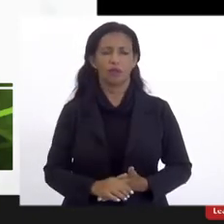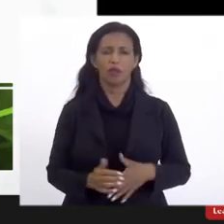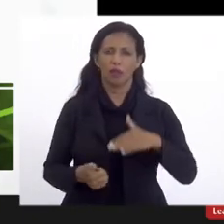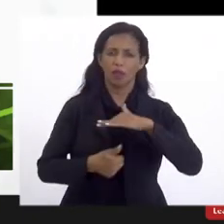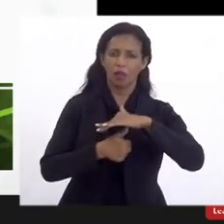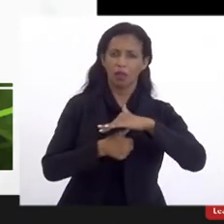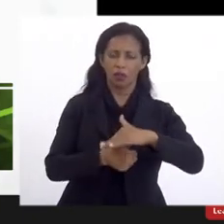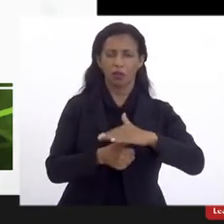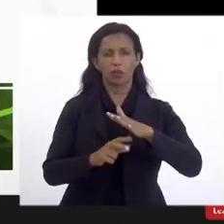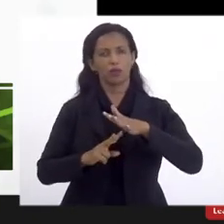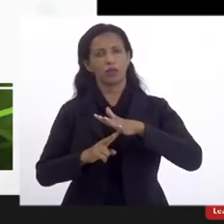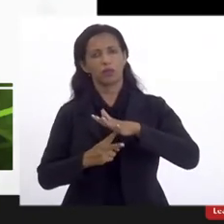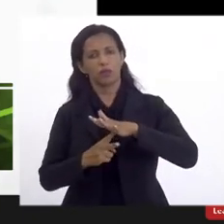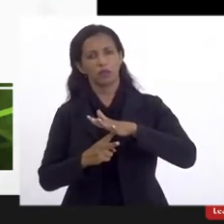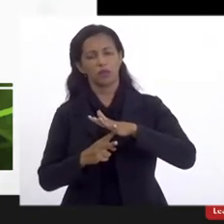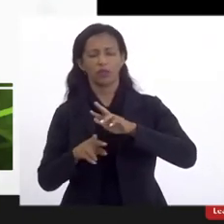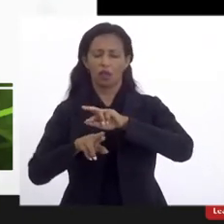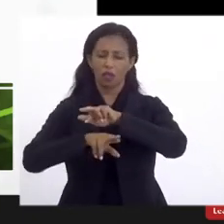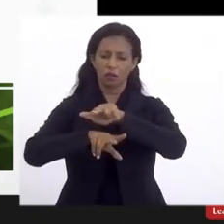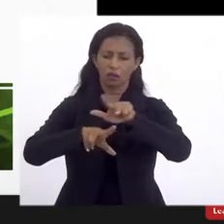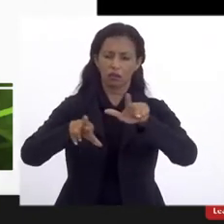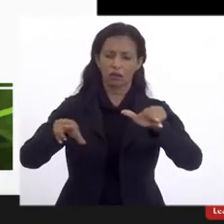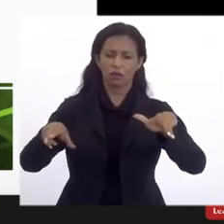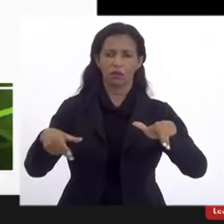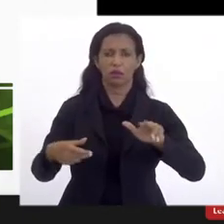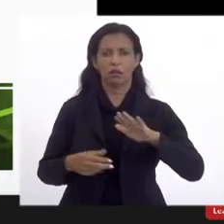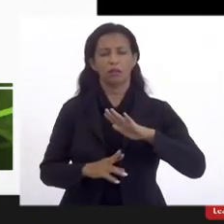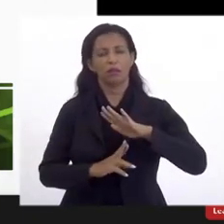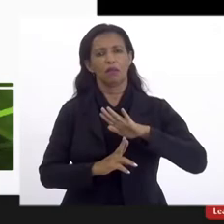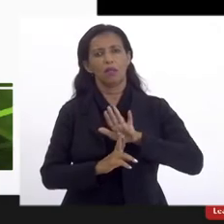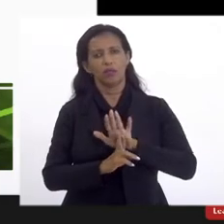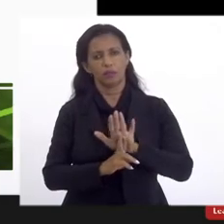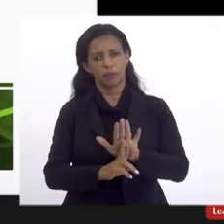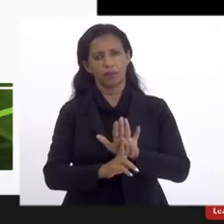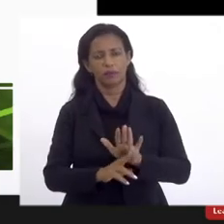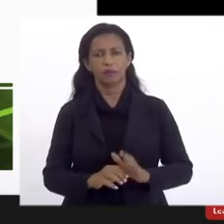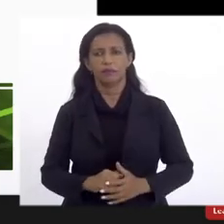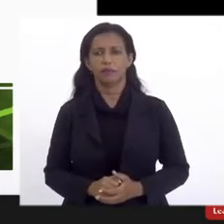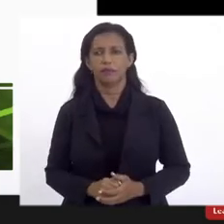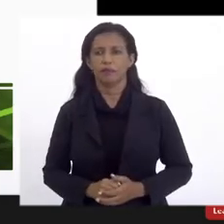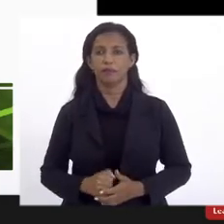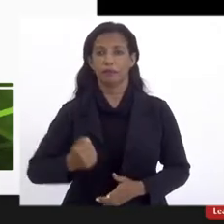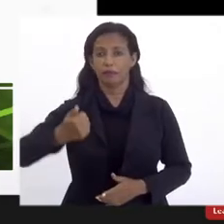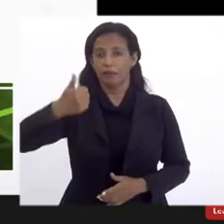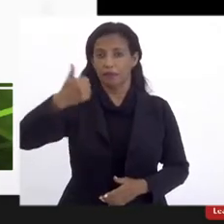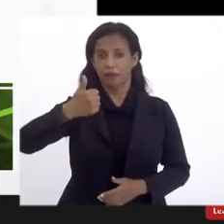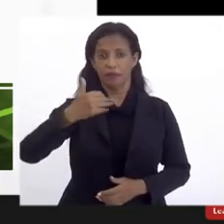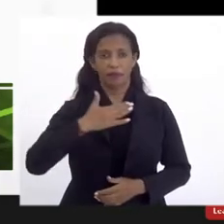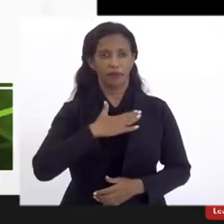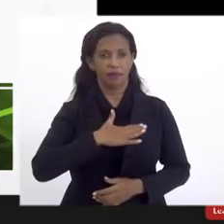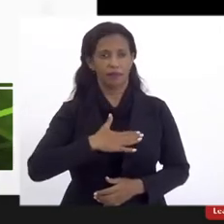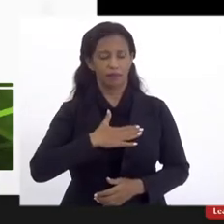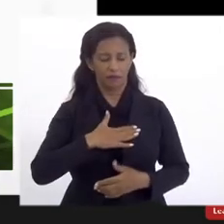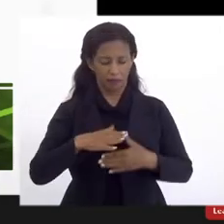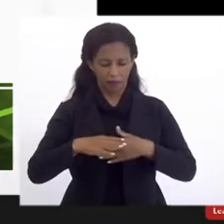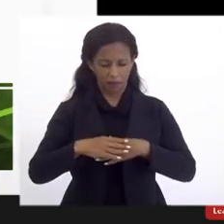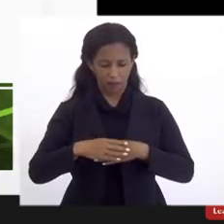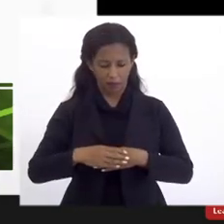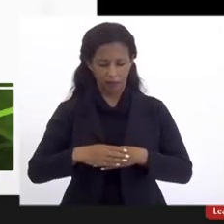sindicatos e as demais representações. Bom, primeiramente, eu gostaria de estar saudando,